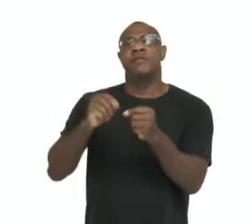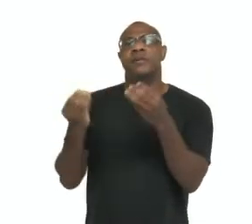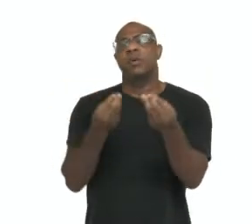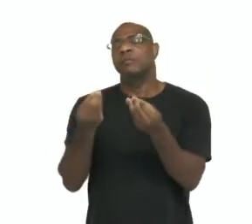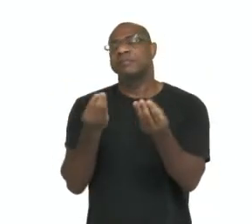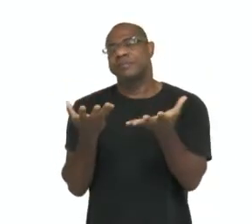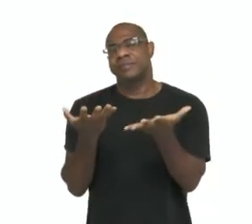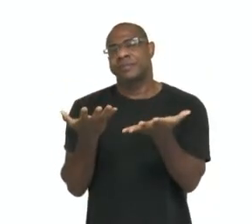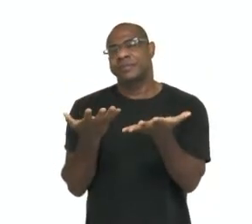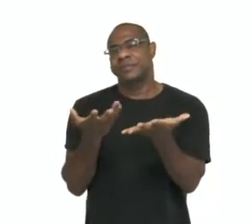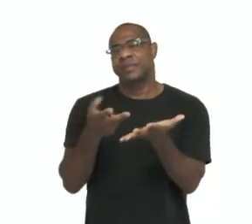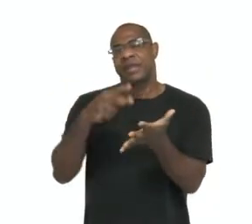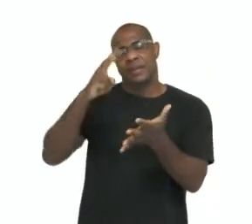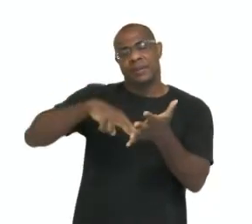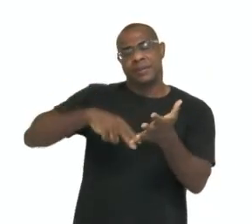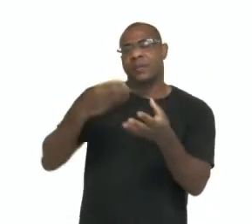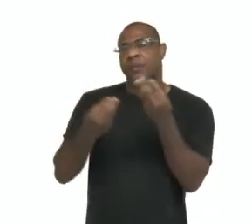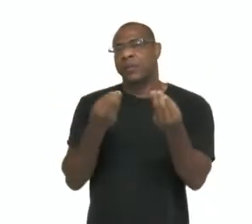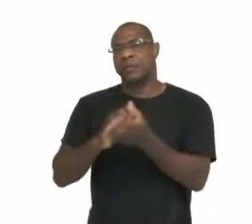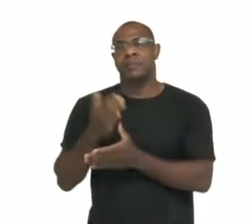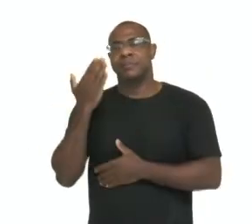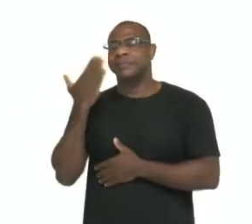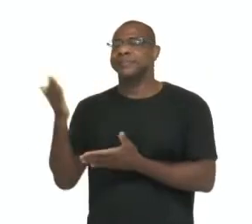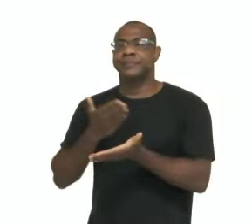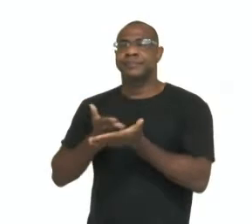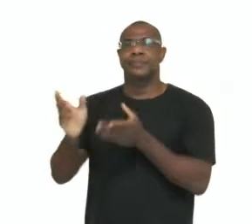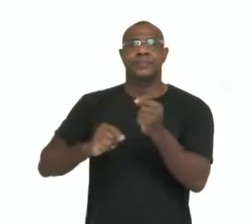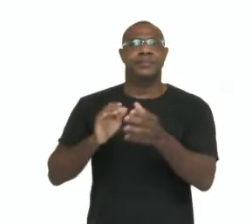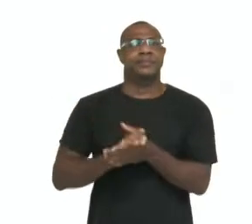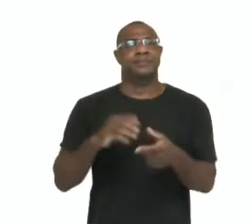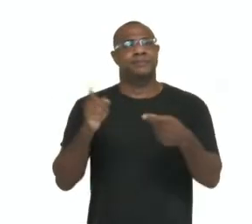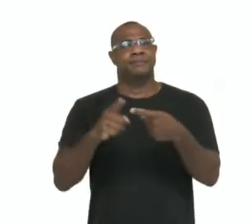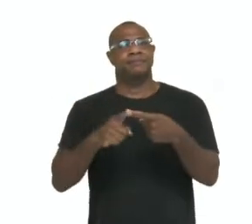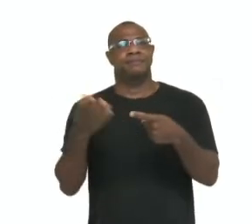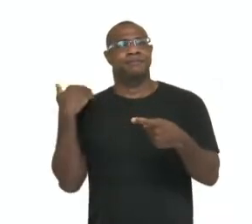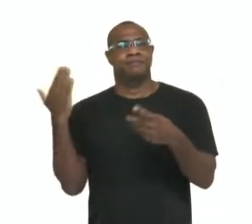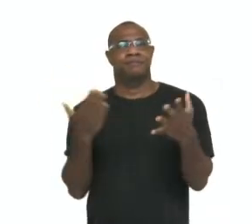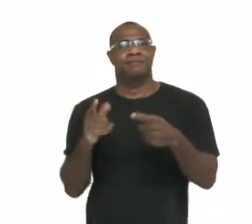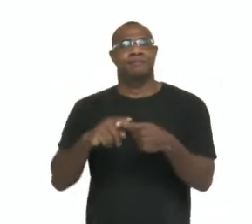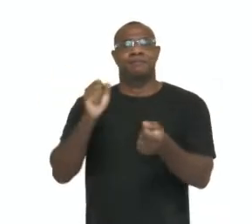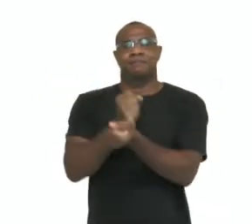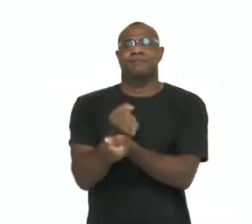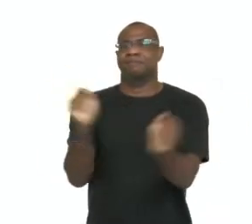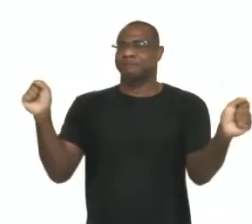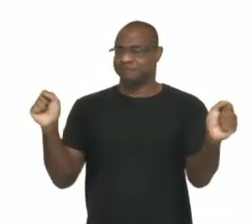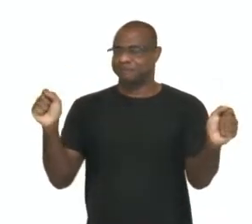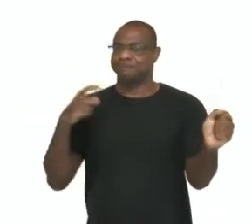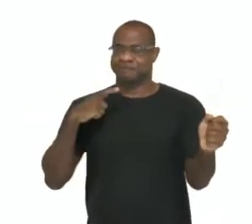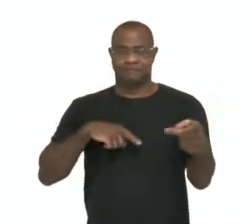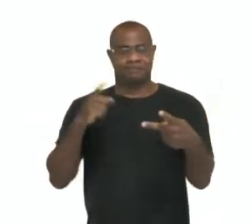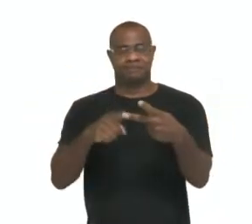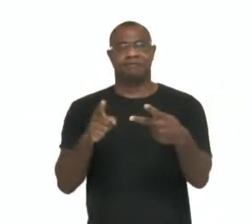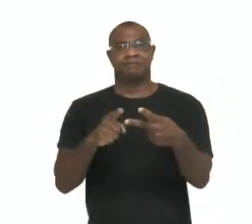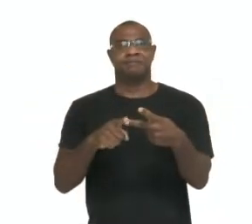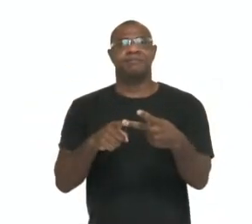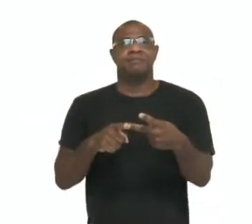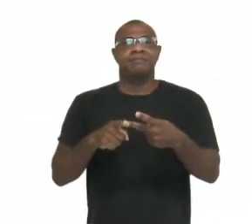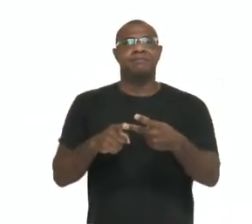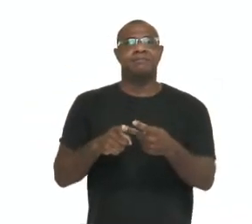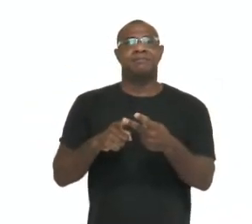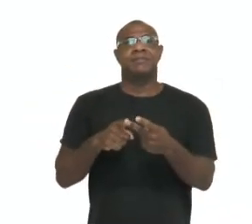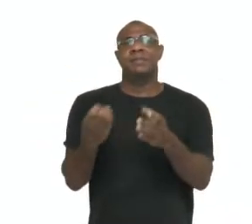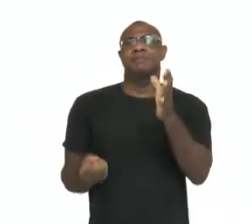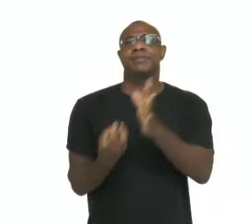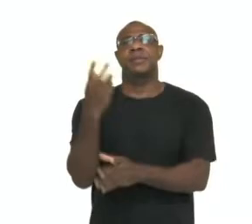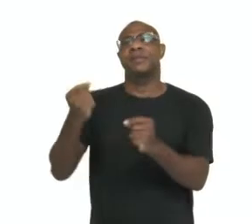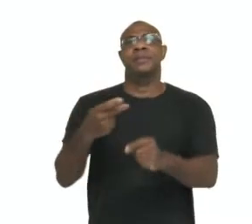Com a abolição da escravatura, proclamação da república, entrada dos imigrantes, né? E a modernização